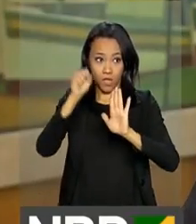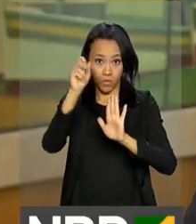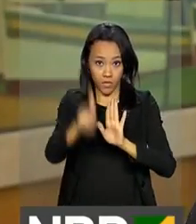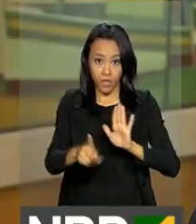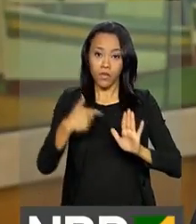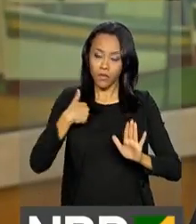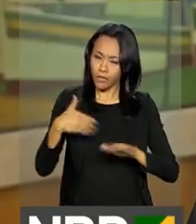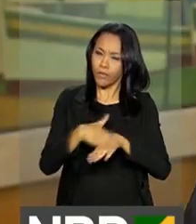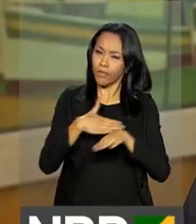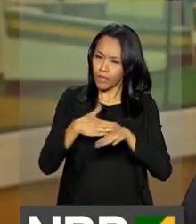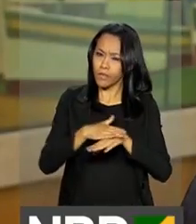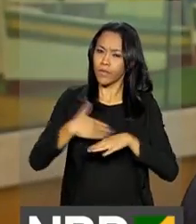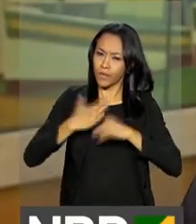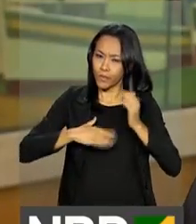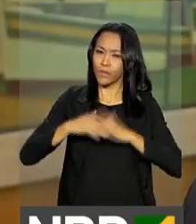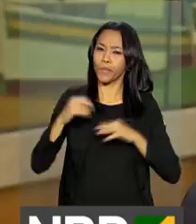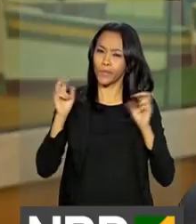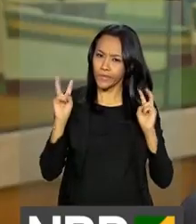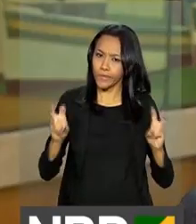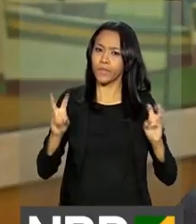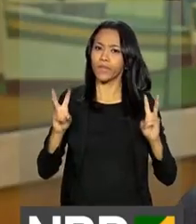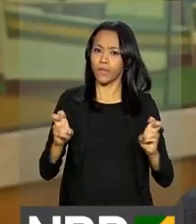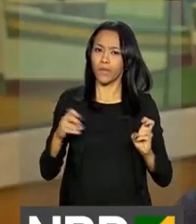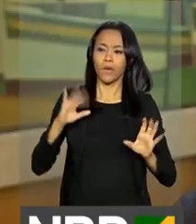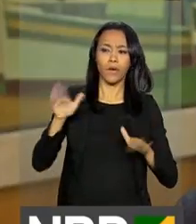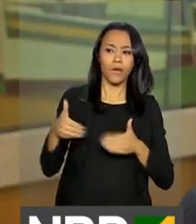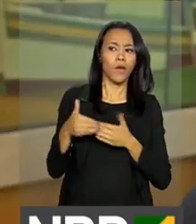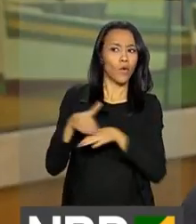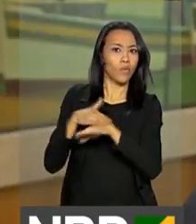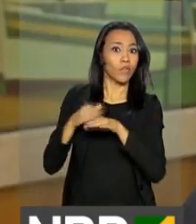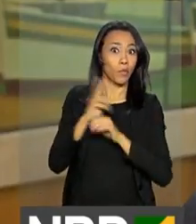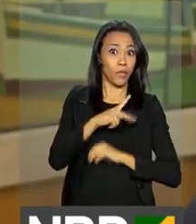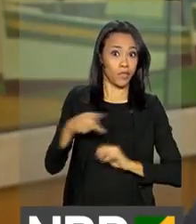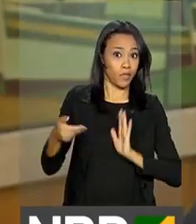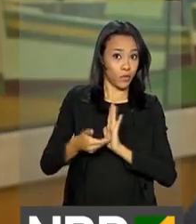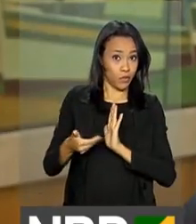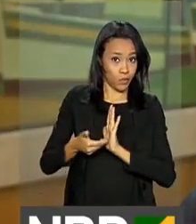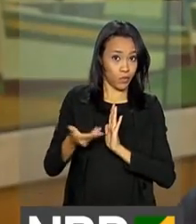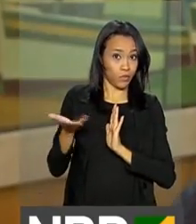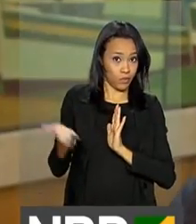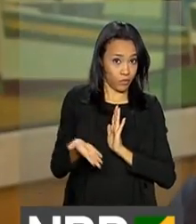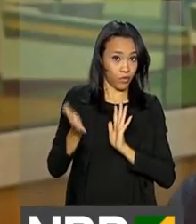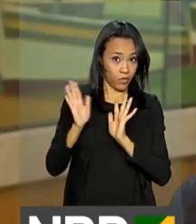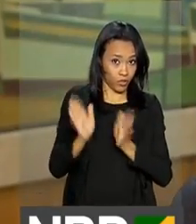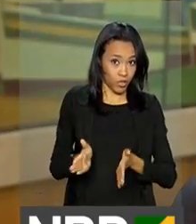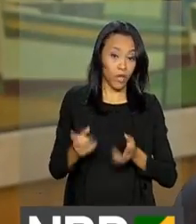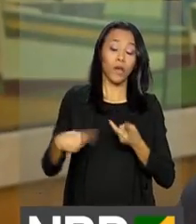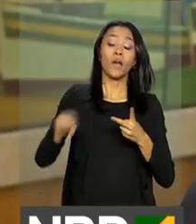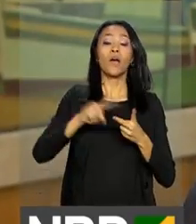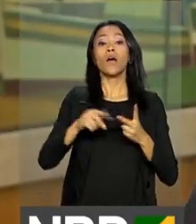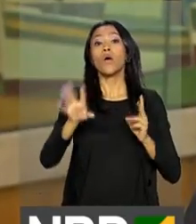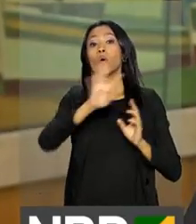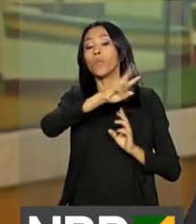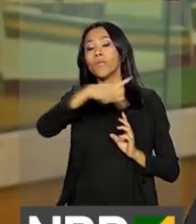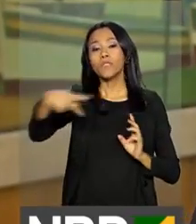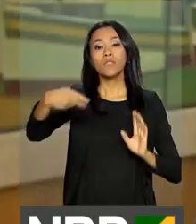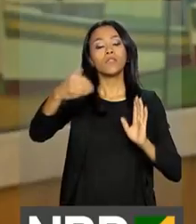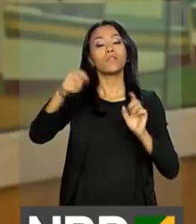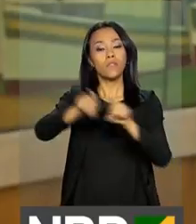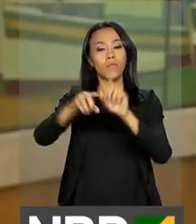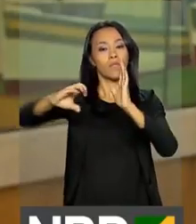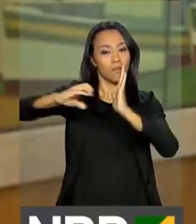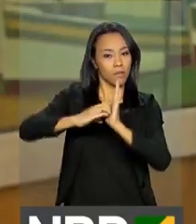eu tenho conversado muito sobre isso. Conversei hoje com o presidente Rodrigo Maia, conversei com o presidente Eunício Oliveira, do Senado Federal.